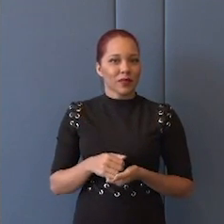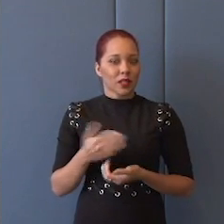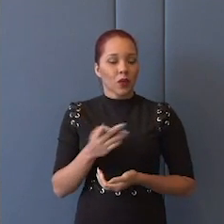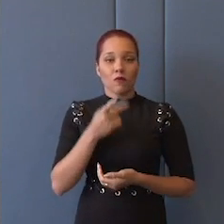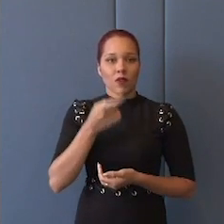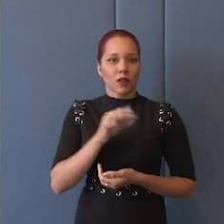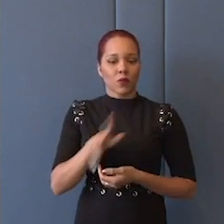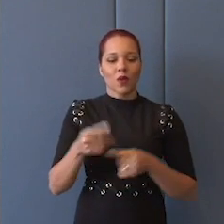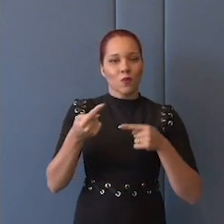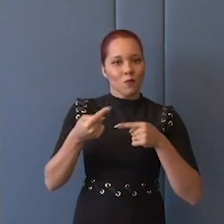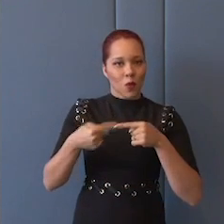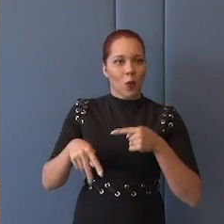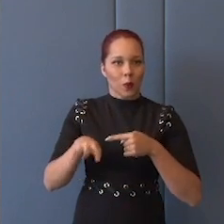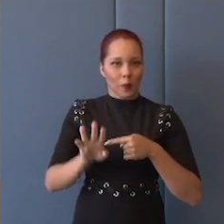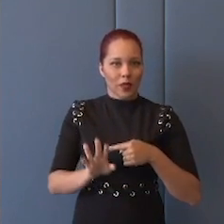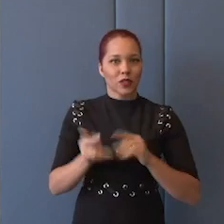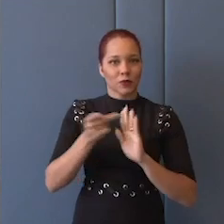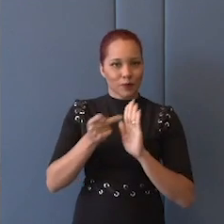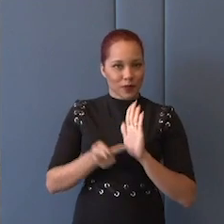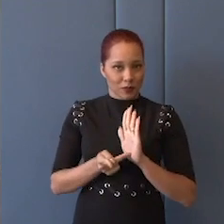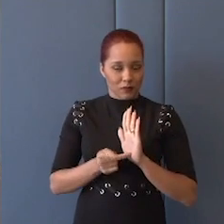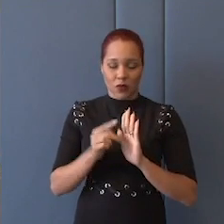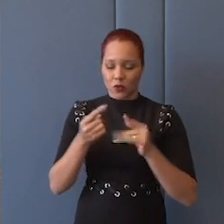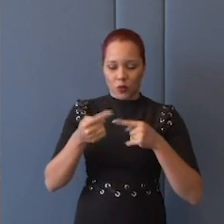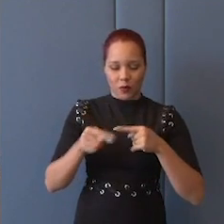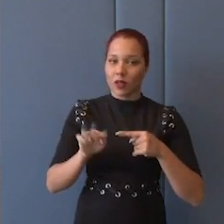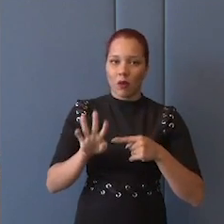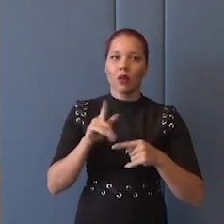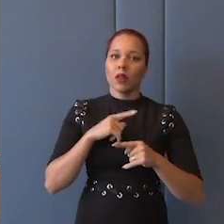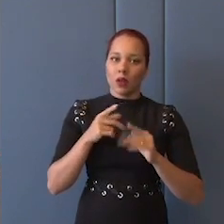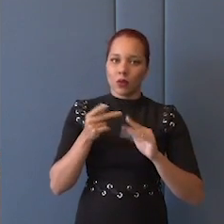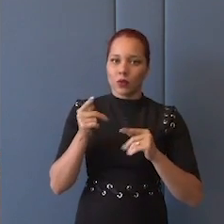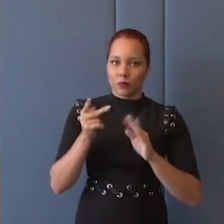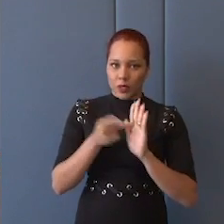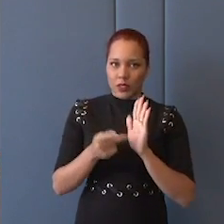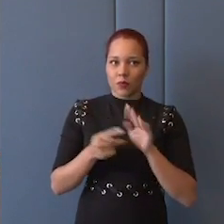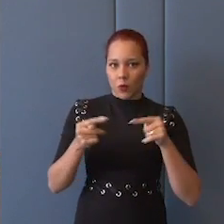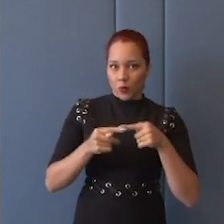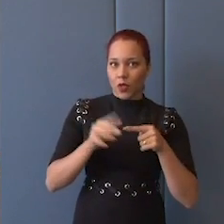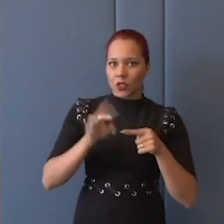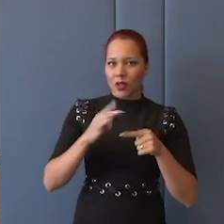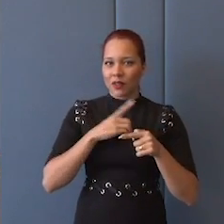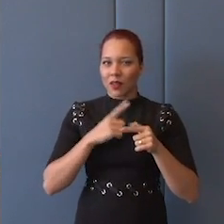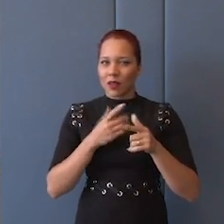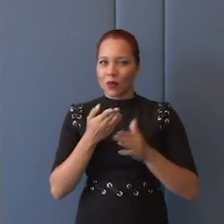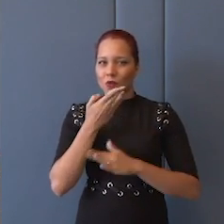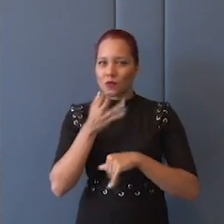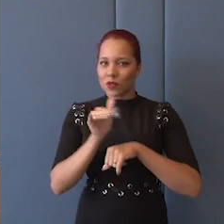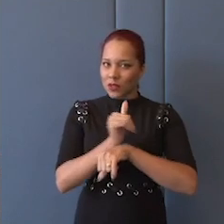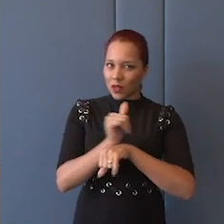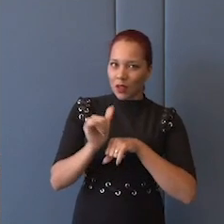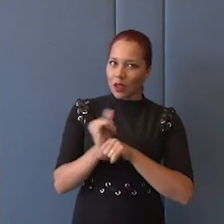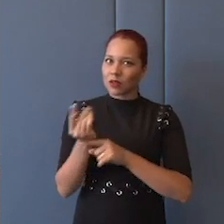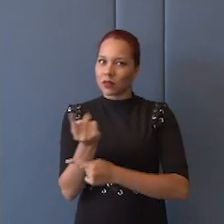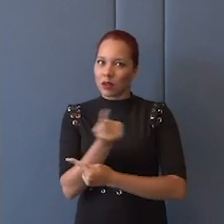incompatíveis, esses princípios. Eu digo que existe uma geometria que é complexa, uma